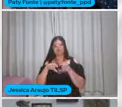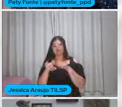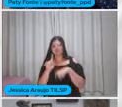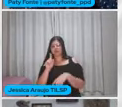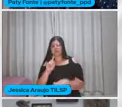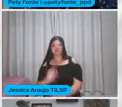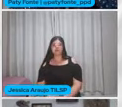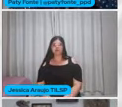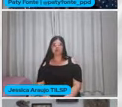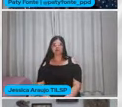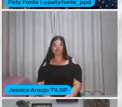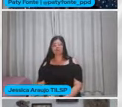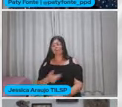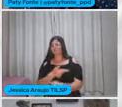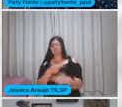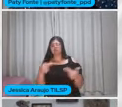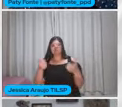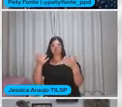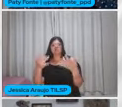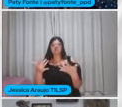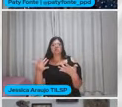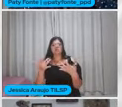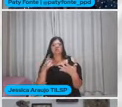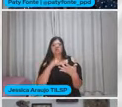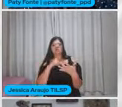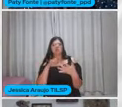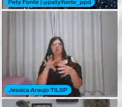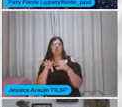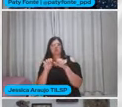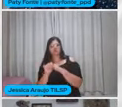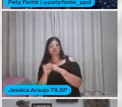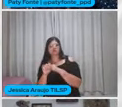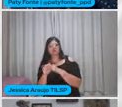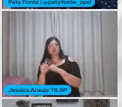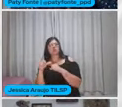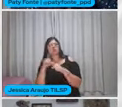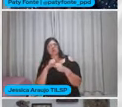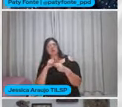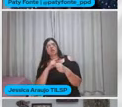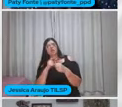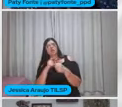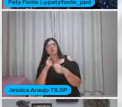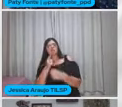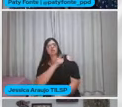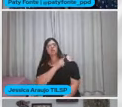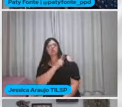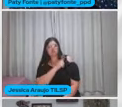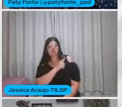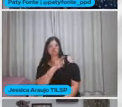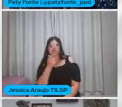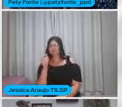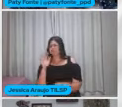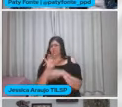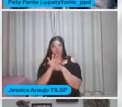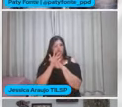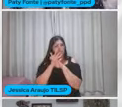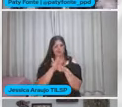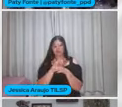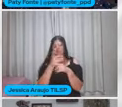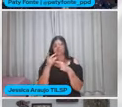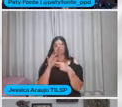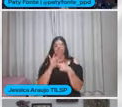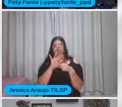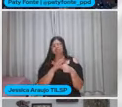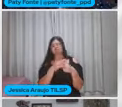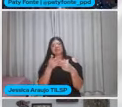isso São vários fatores Tem a nossa formação Tem às vezes Uma gestão Não é Pathy? Que não favorece a integração